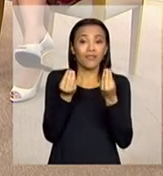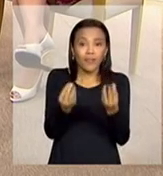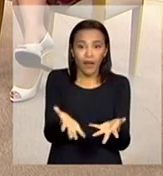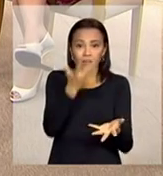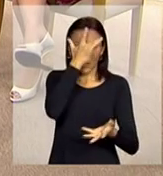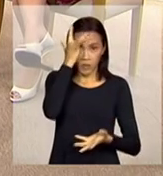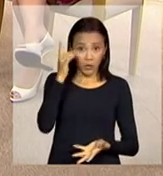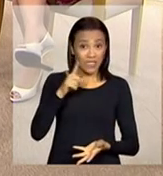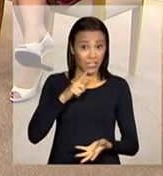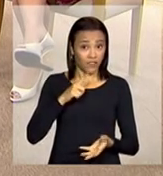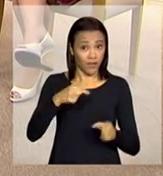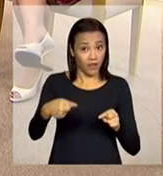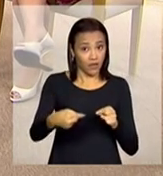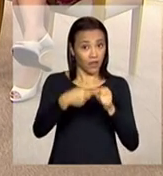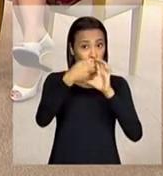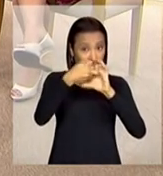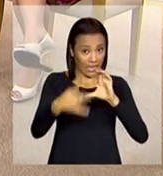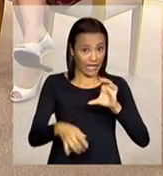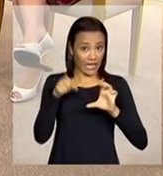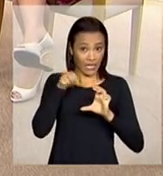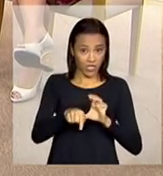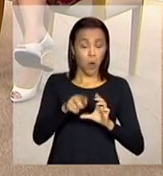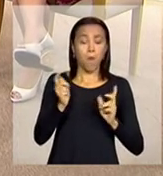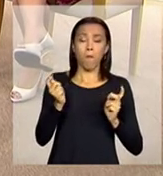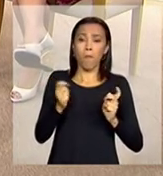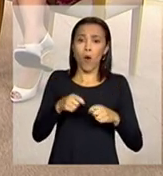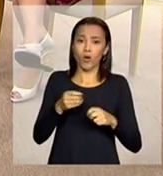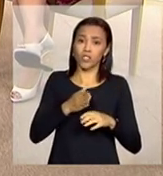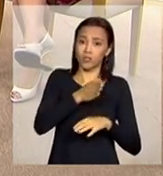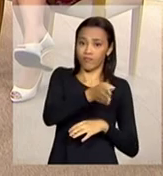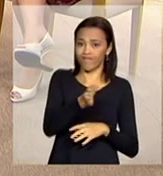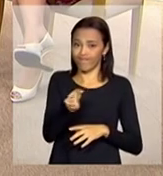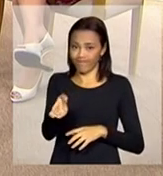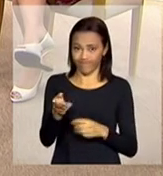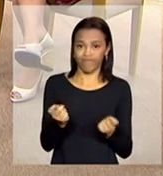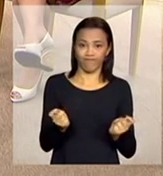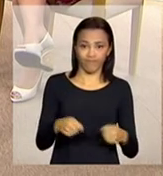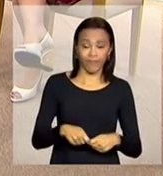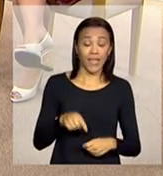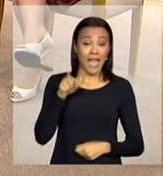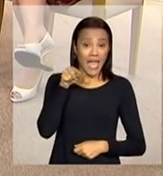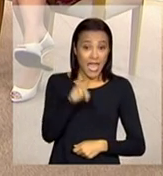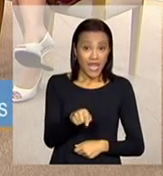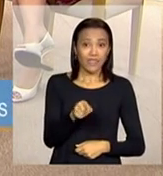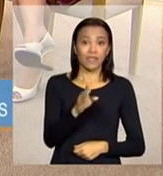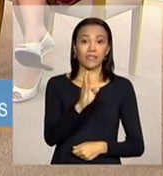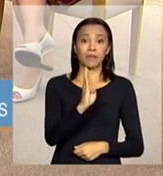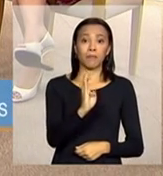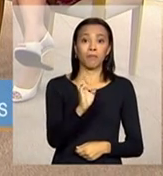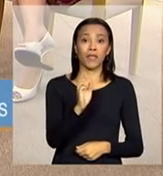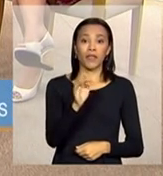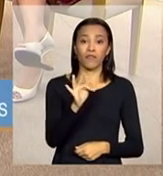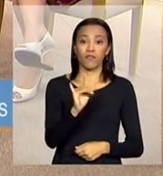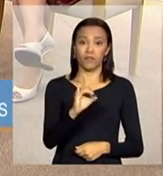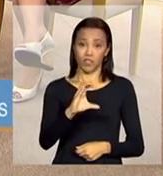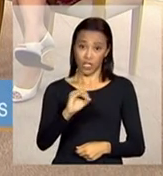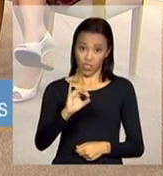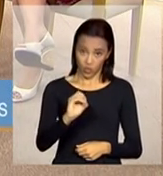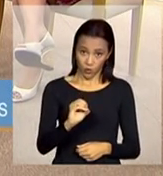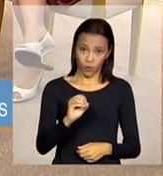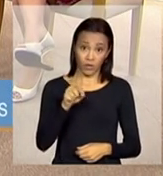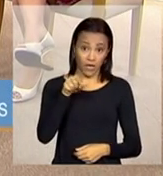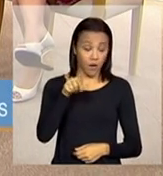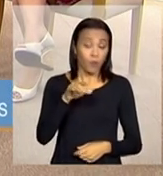tiver esse perfil então ela pode acessar por esses canais esse benefício então no caso a residência